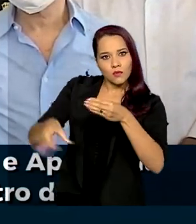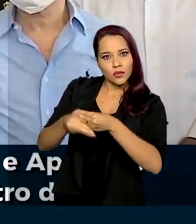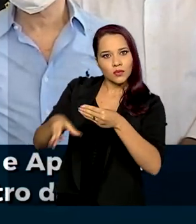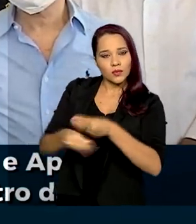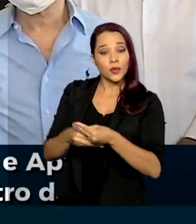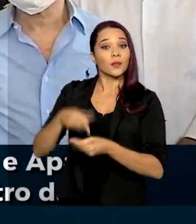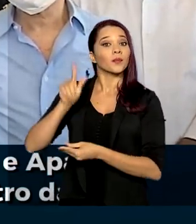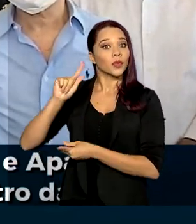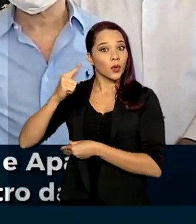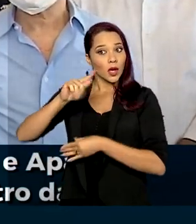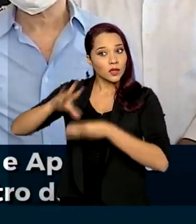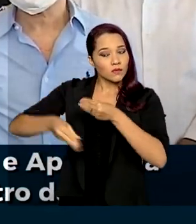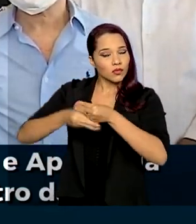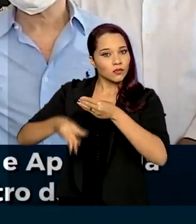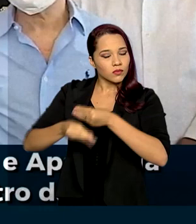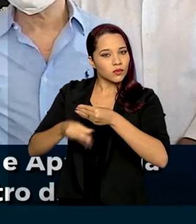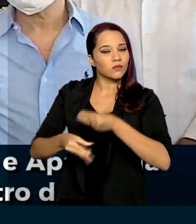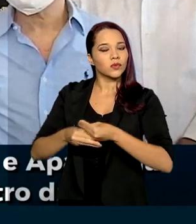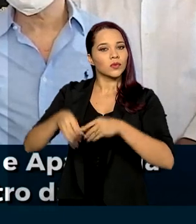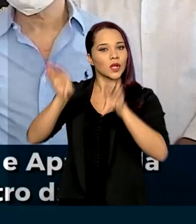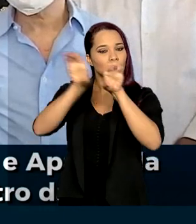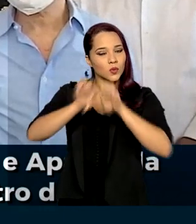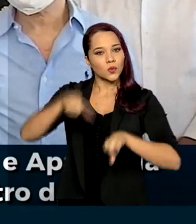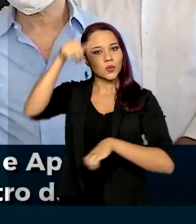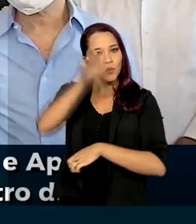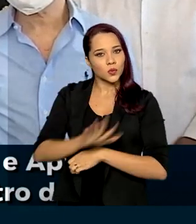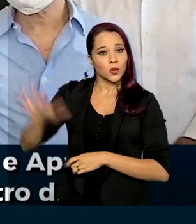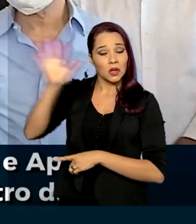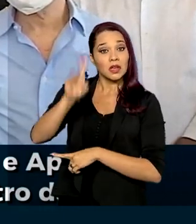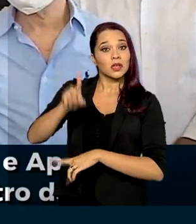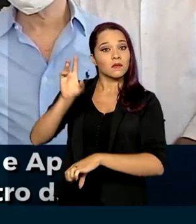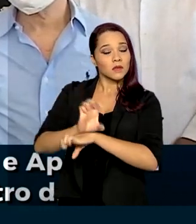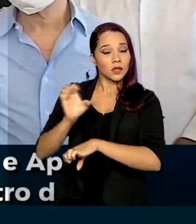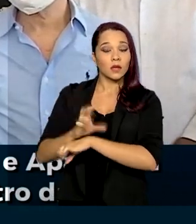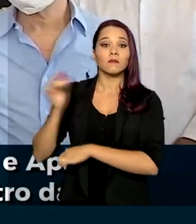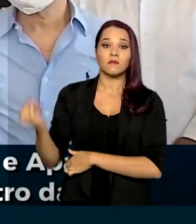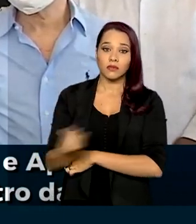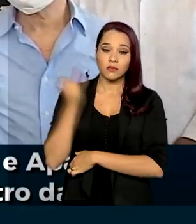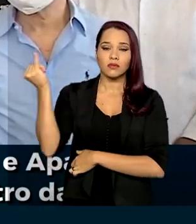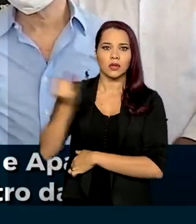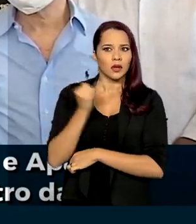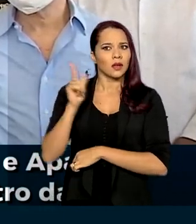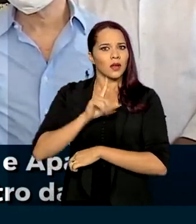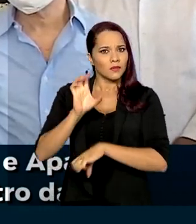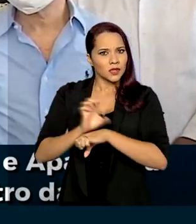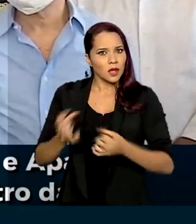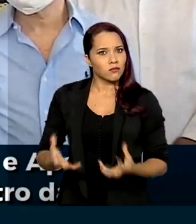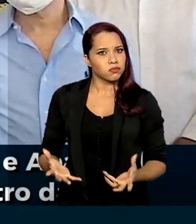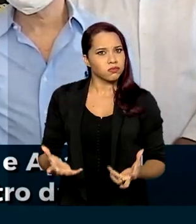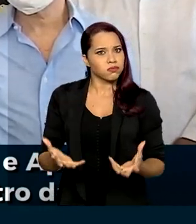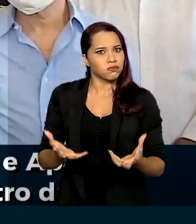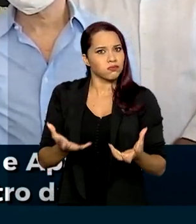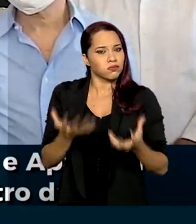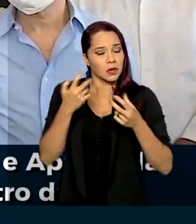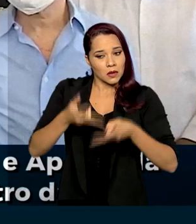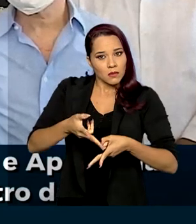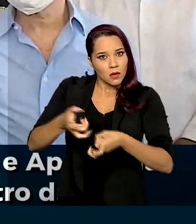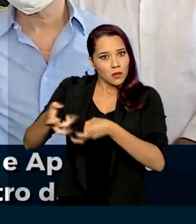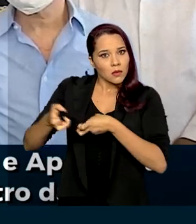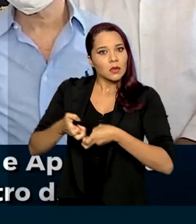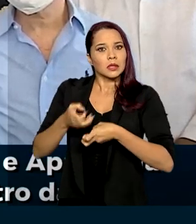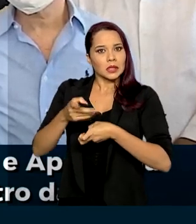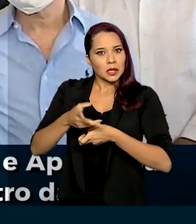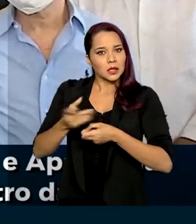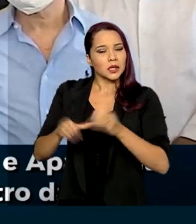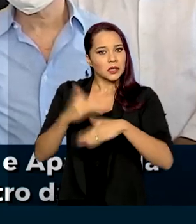Goiás na infraestrutura nacional, que é um estado importante, um estado rico, um estado onde a mineração está crescendo, onde o